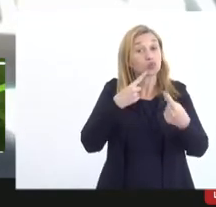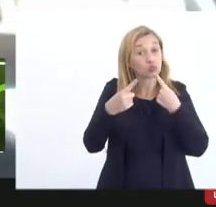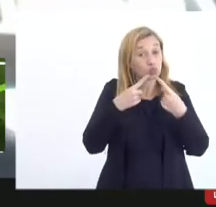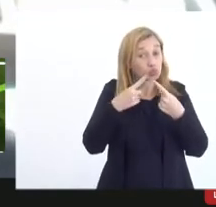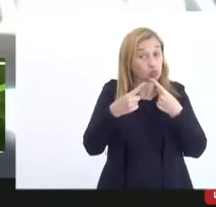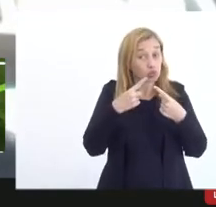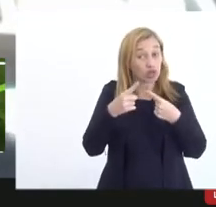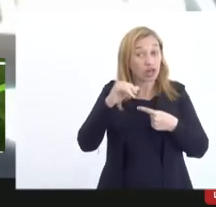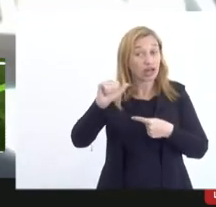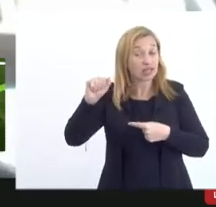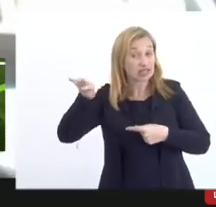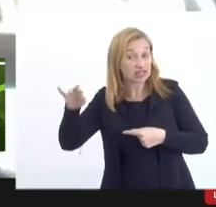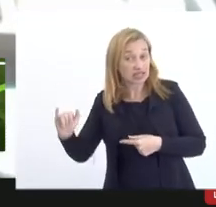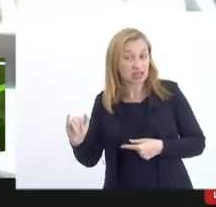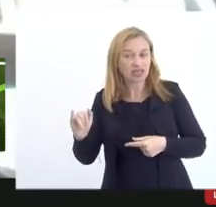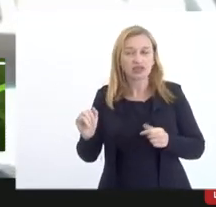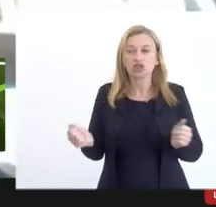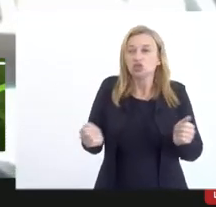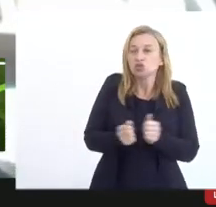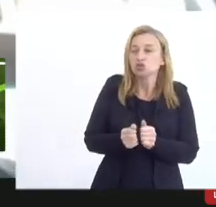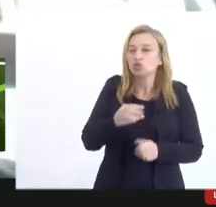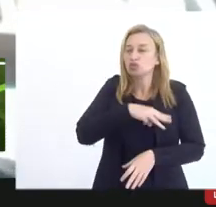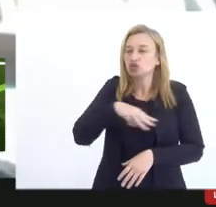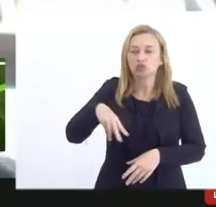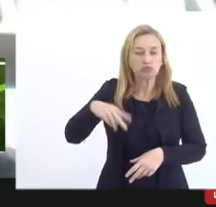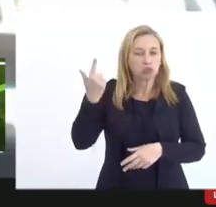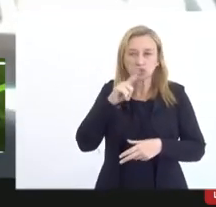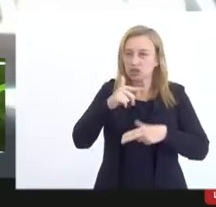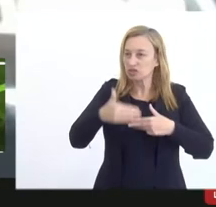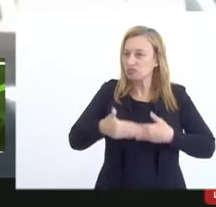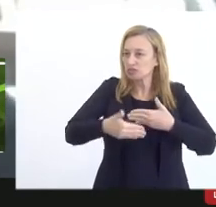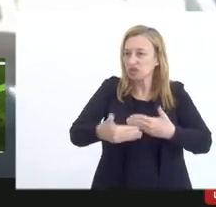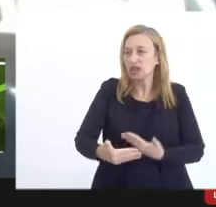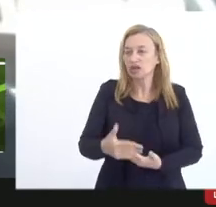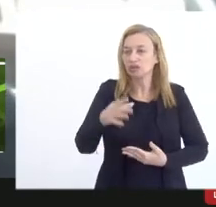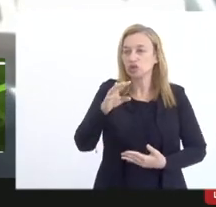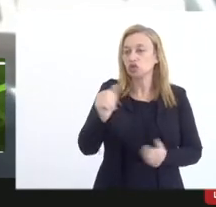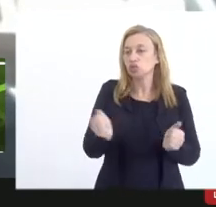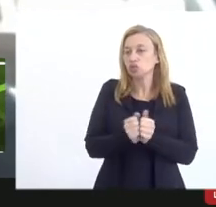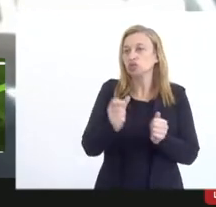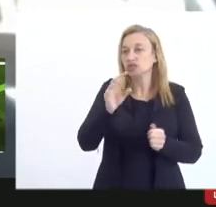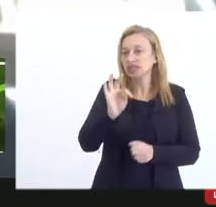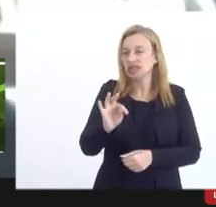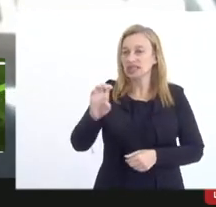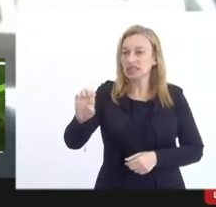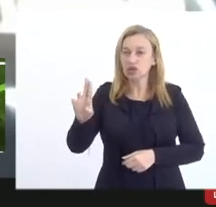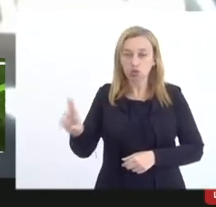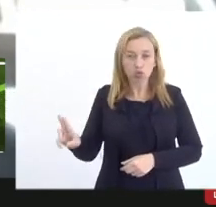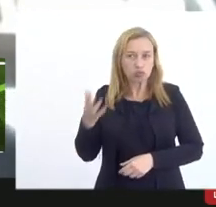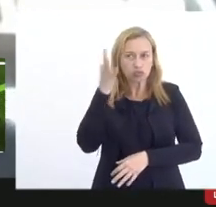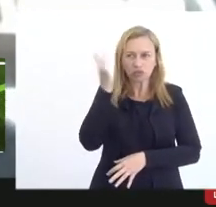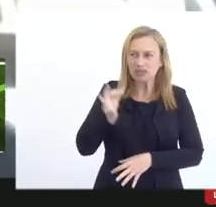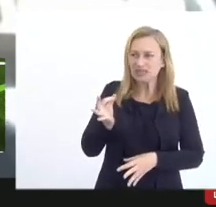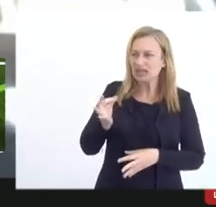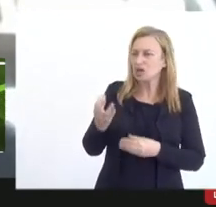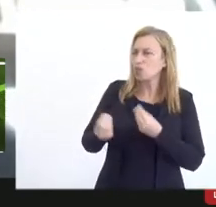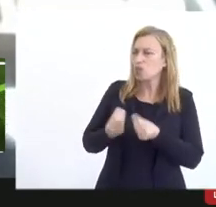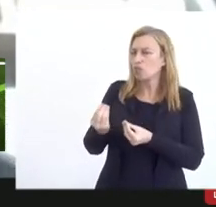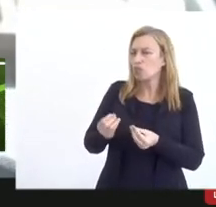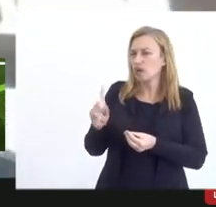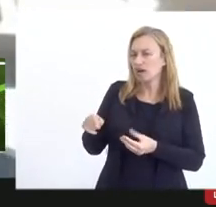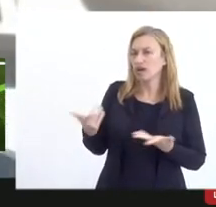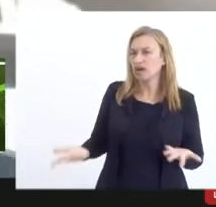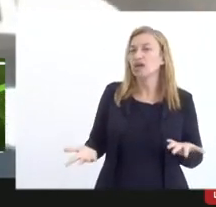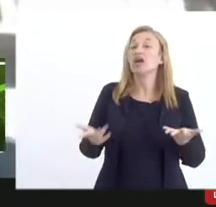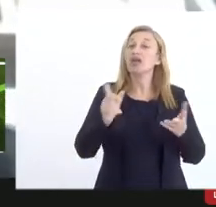o a Ancine fez junto com o Ministério e não conseguiu avançar com o TCU eu não sei qual é a prática da SESEC aqui mas isso é uma grande questão